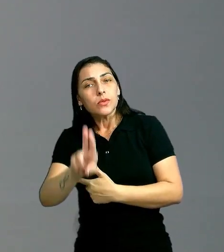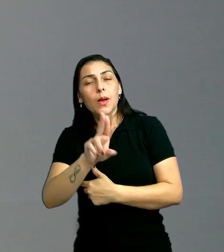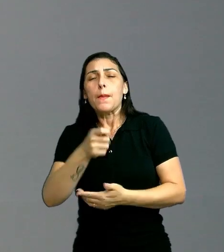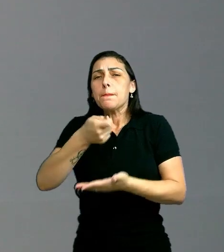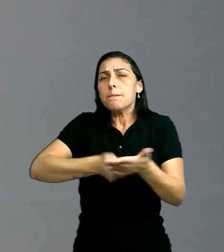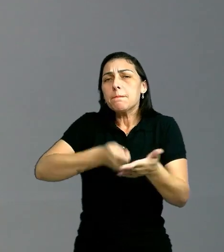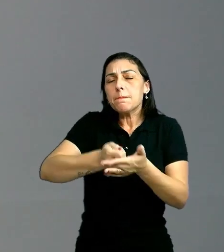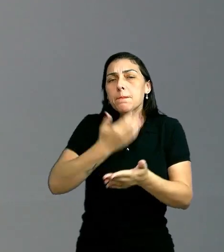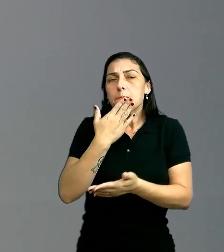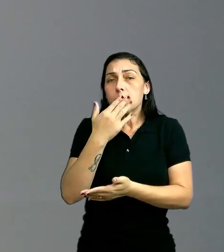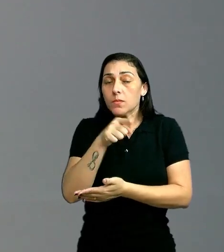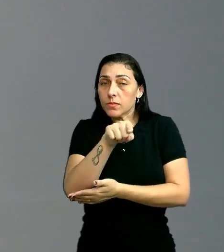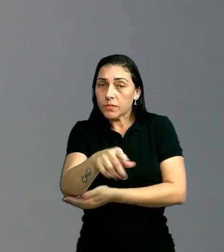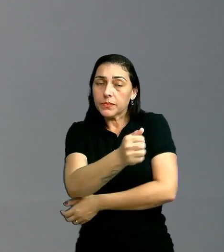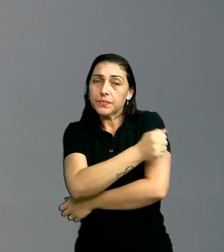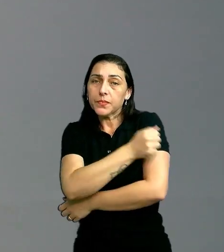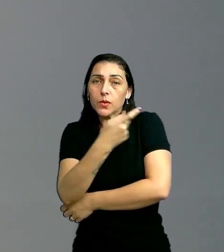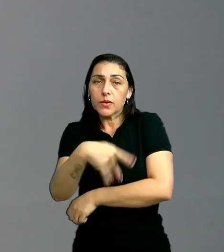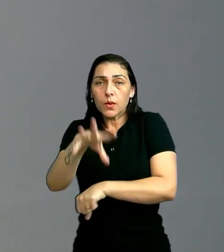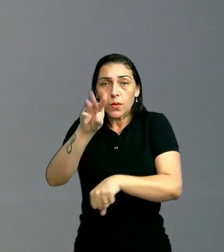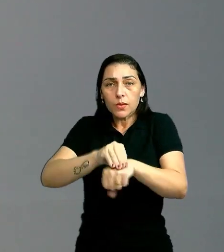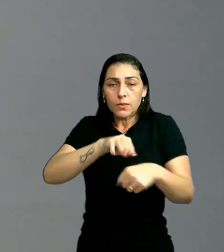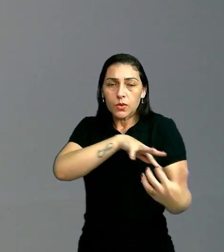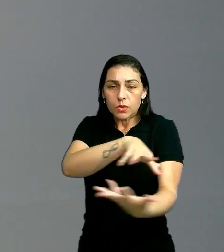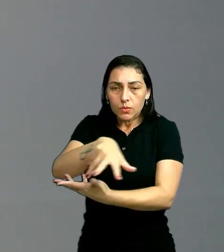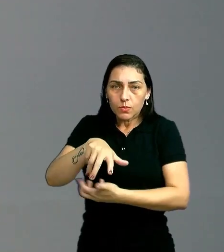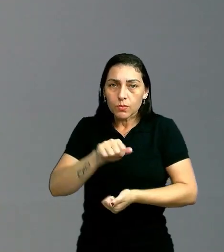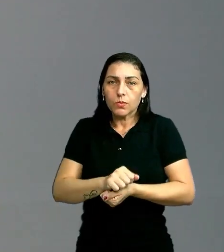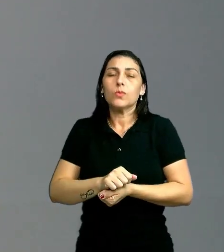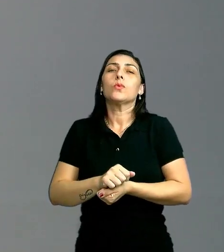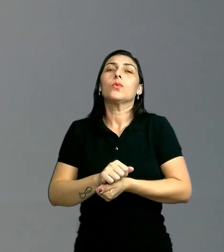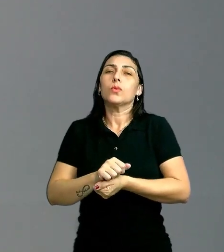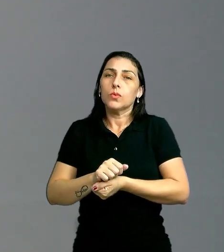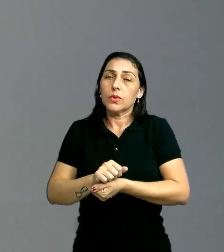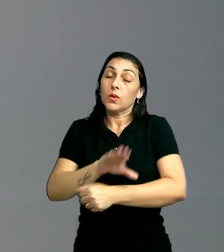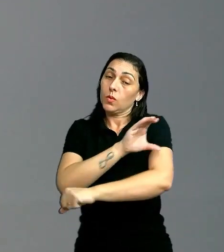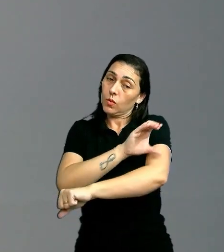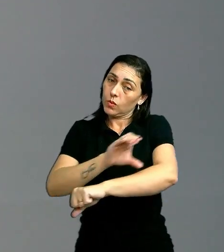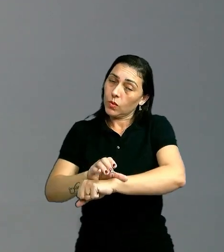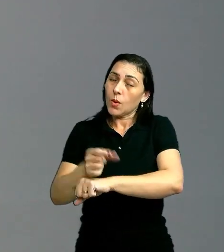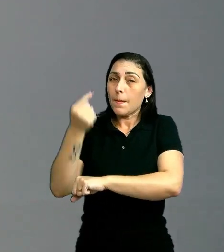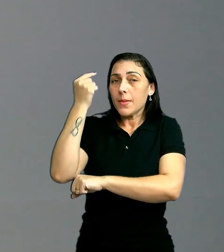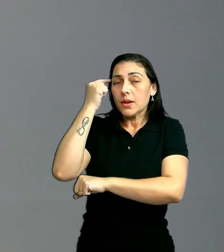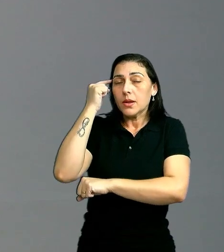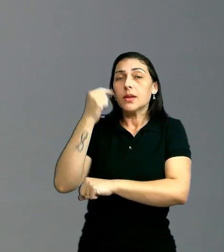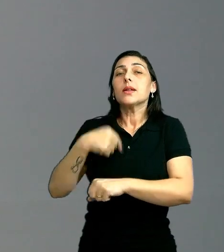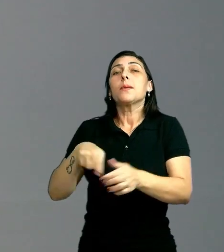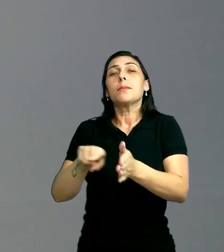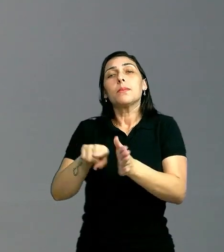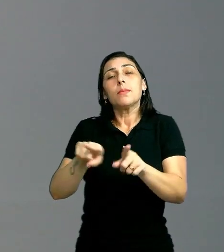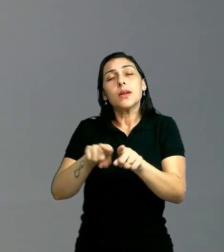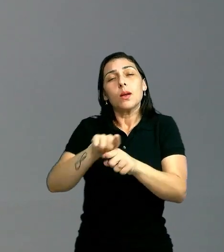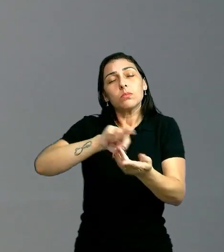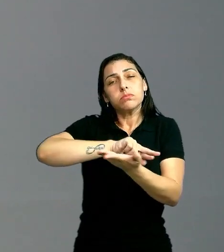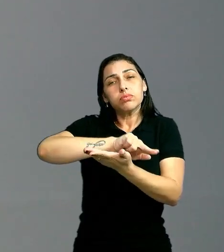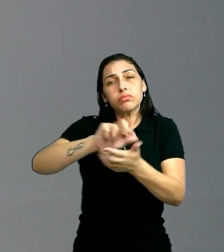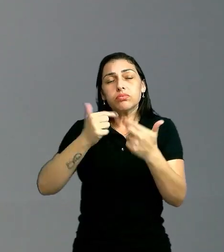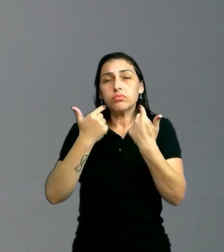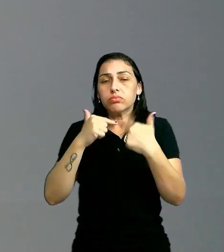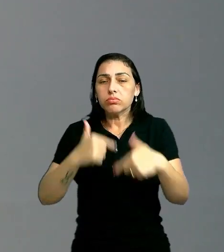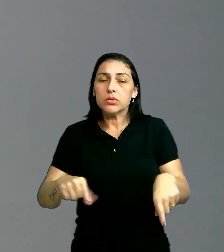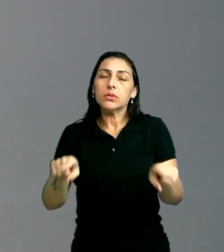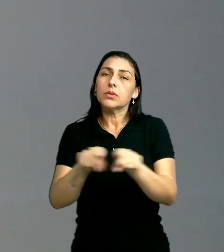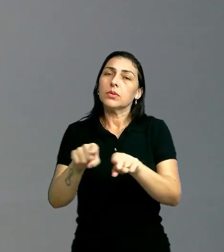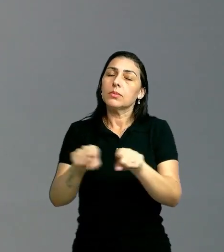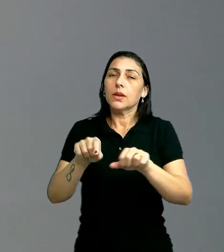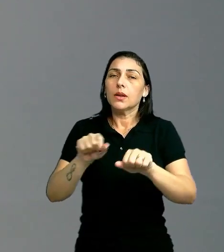vai exigir de você, aluno, o seu conhecimento de mundo, o seu repertório cultural acerca das múltiplas linguagens e